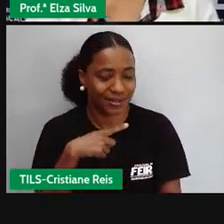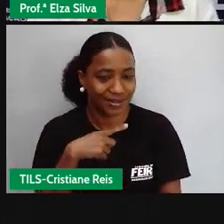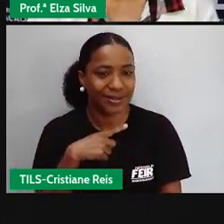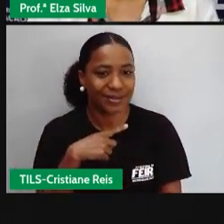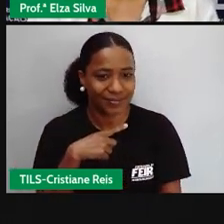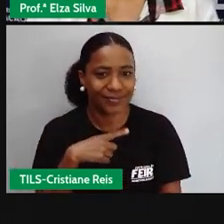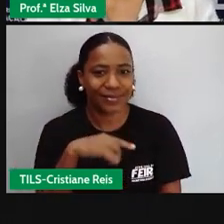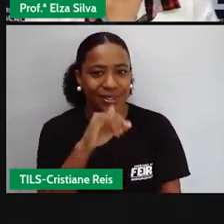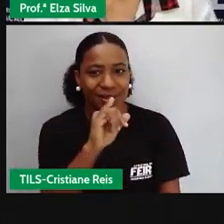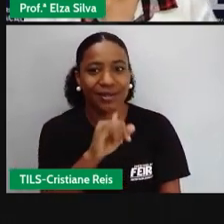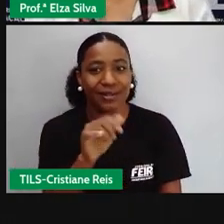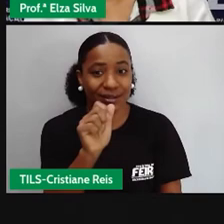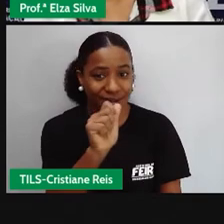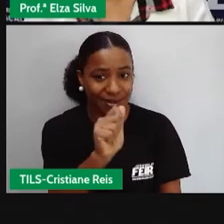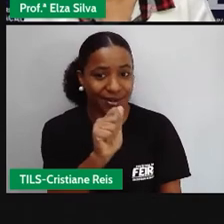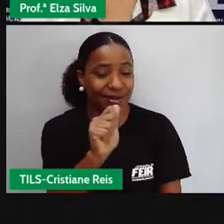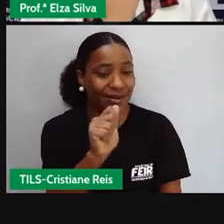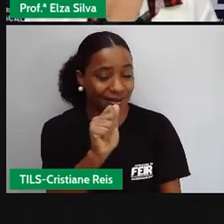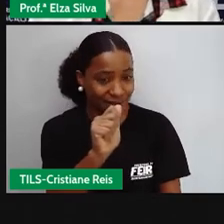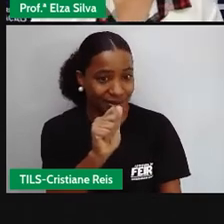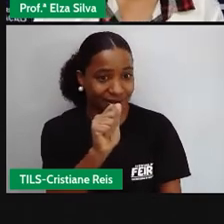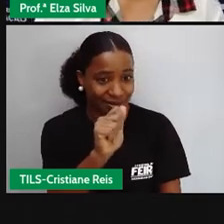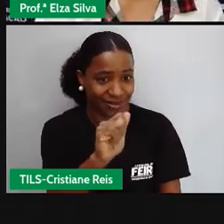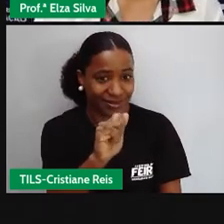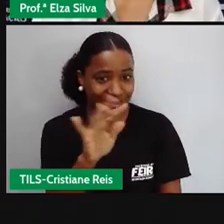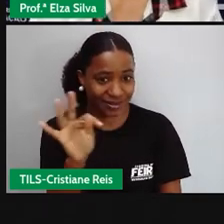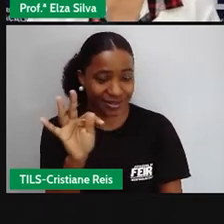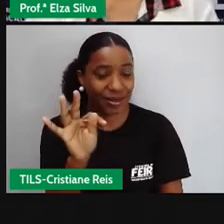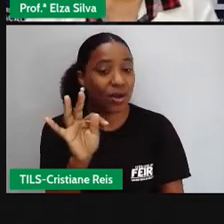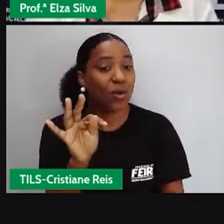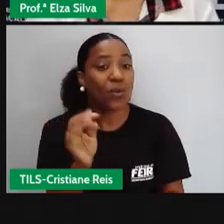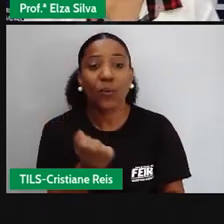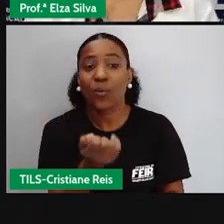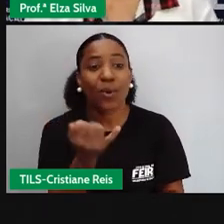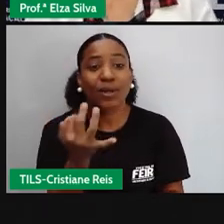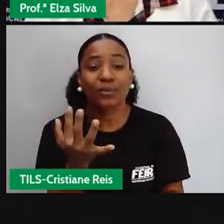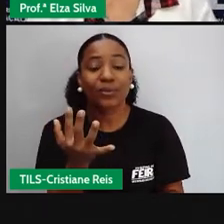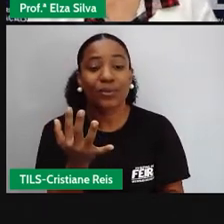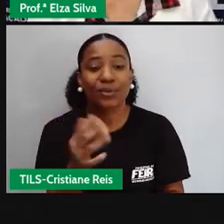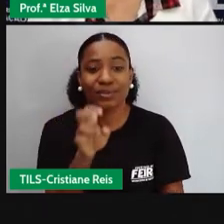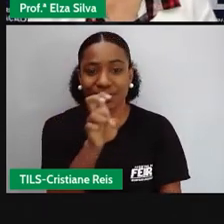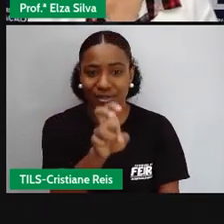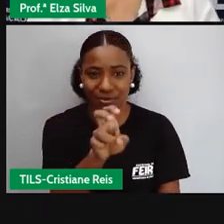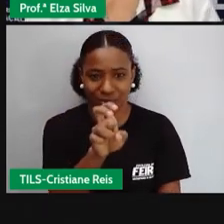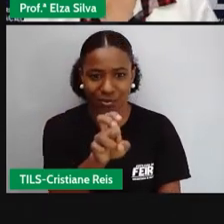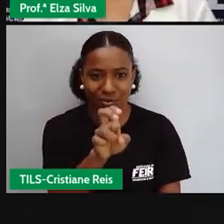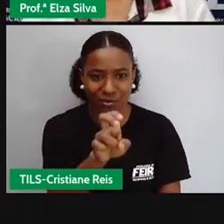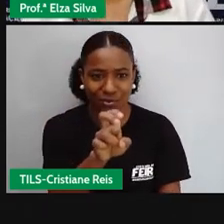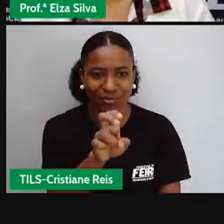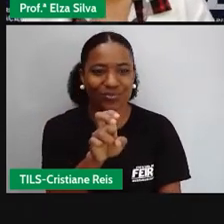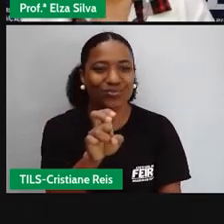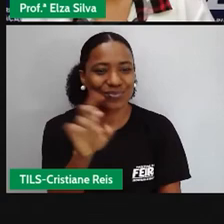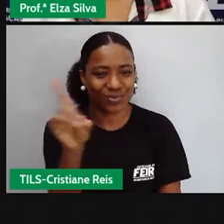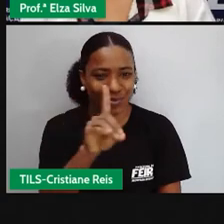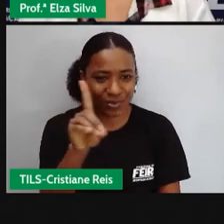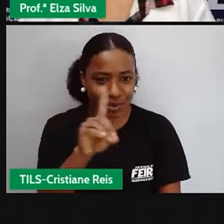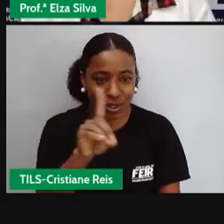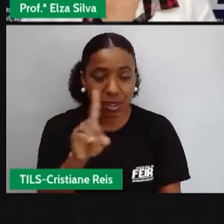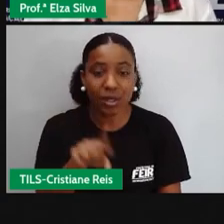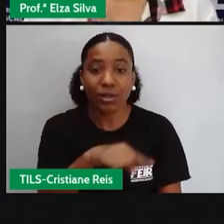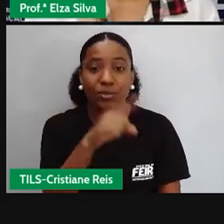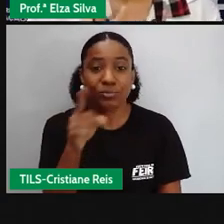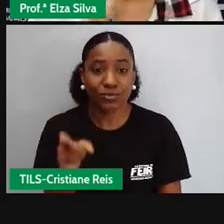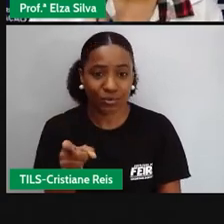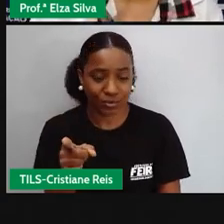It is 5 dólares. Custa ou é 5 dólares. No segundo caso,